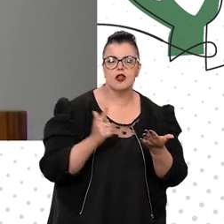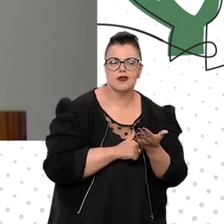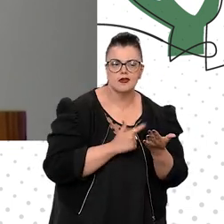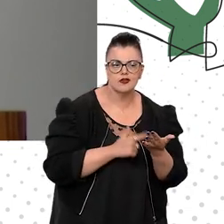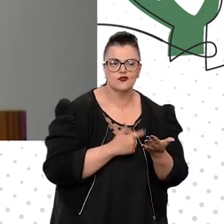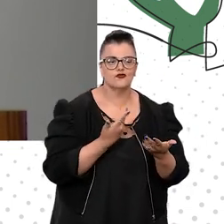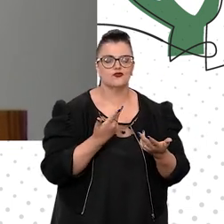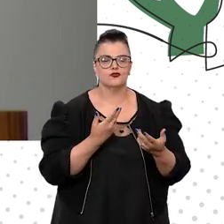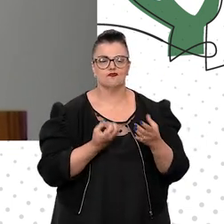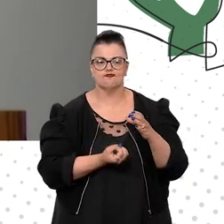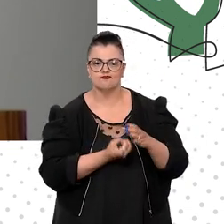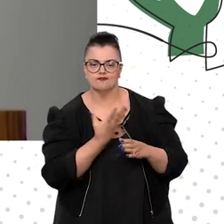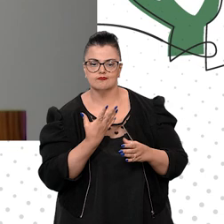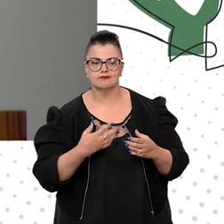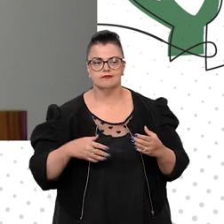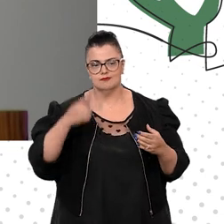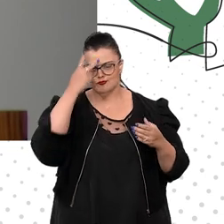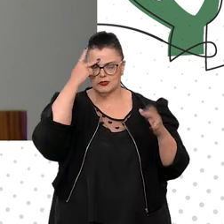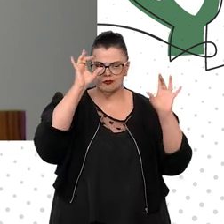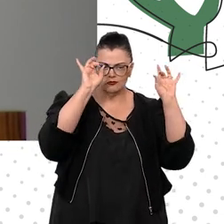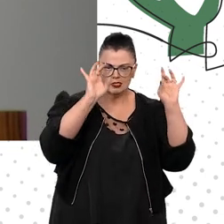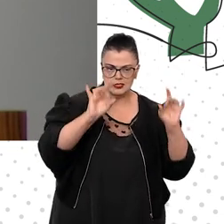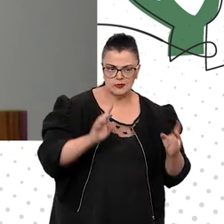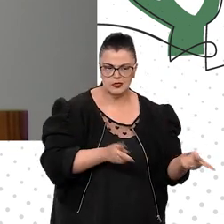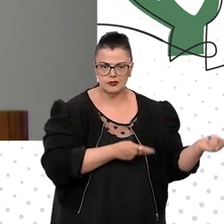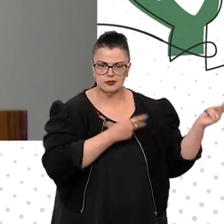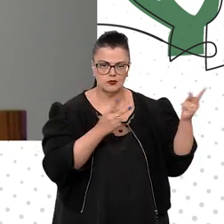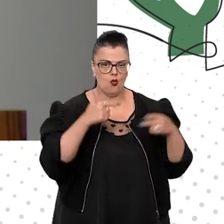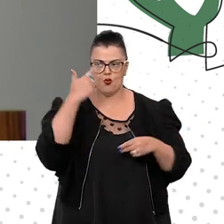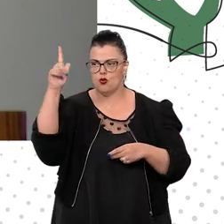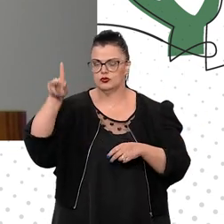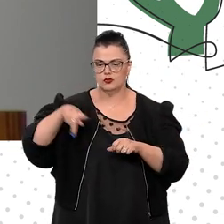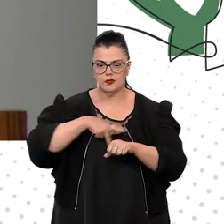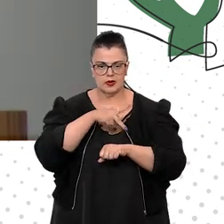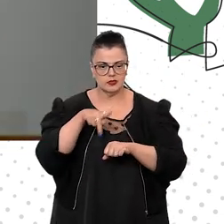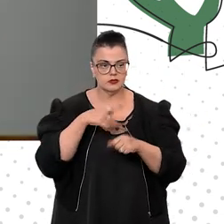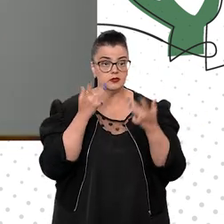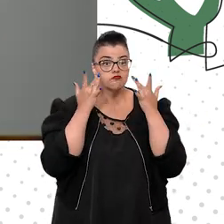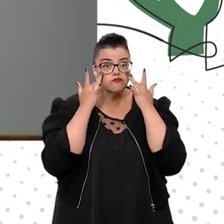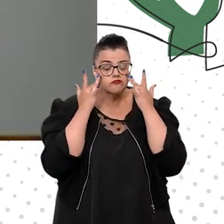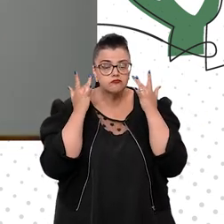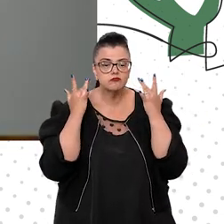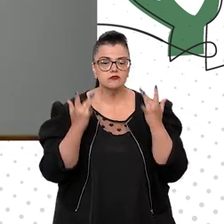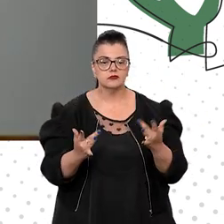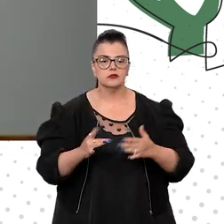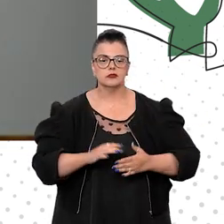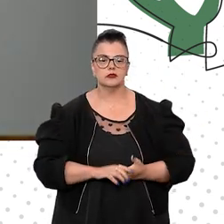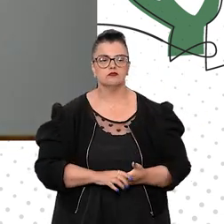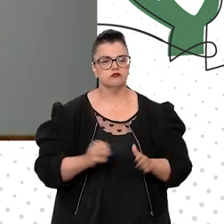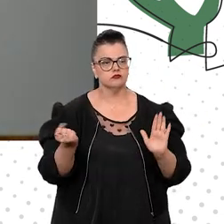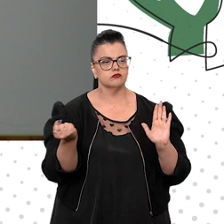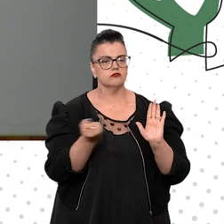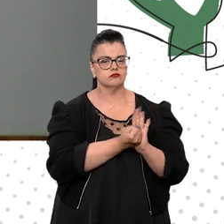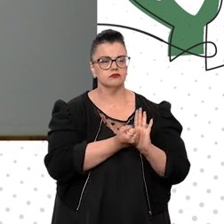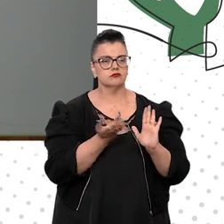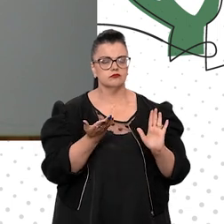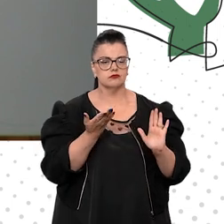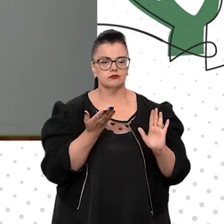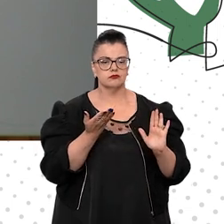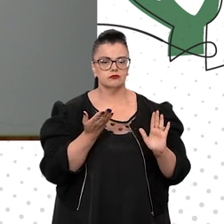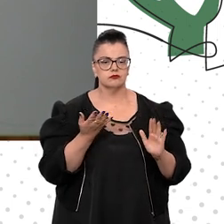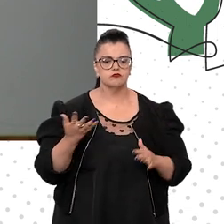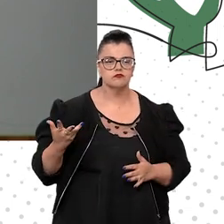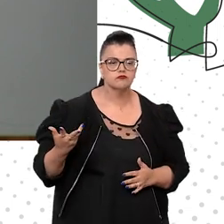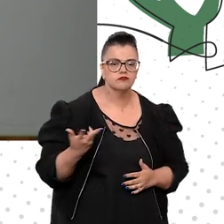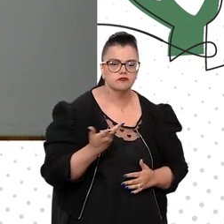recebemos autoridades de outros países, isto como uma demonstração, simbolismo mesmo, do apreço que